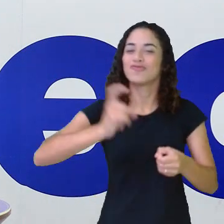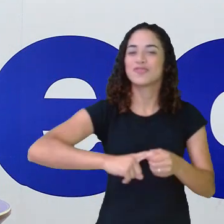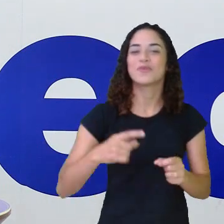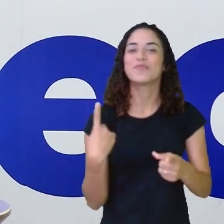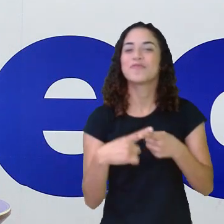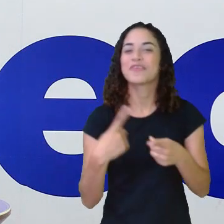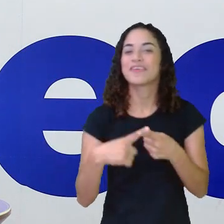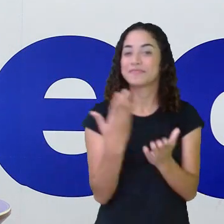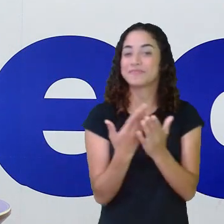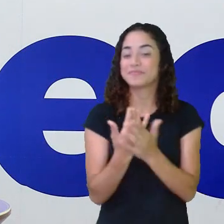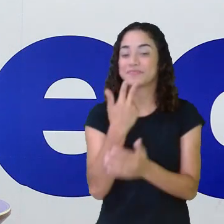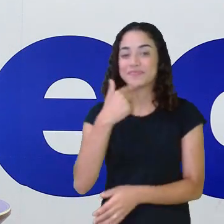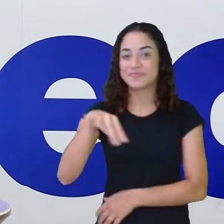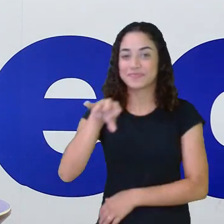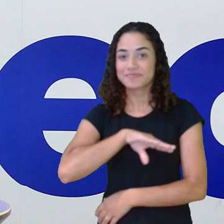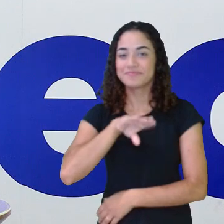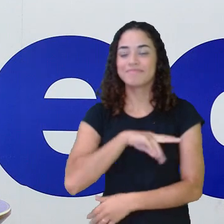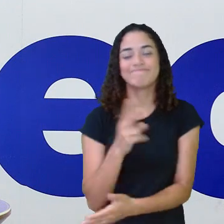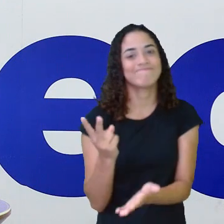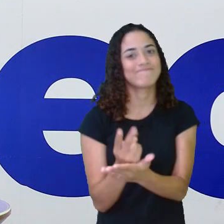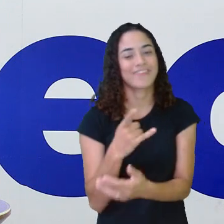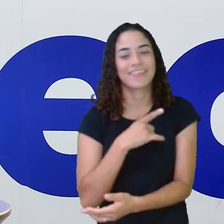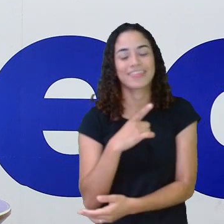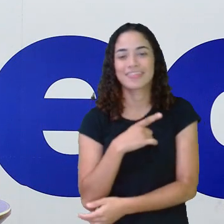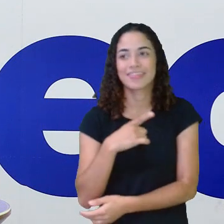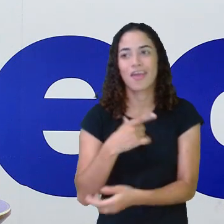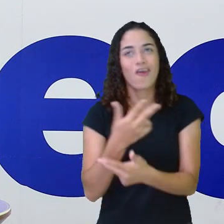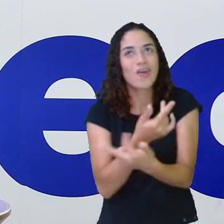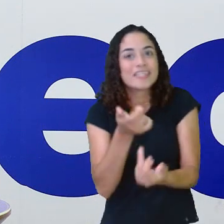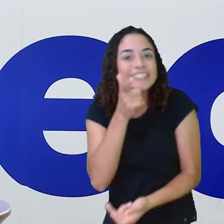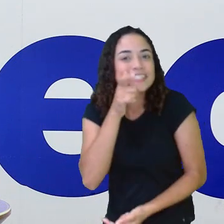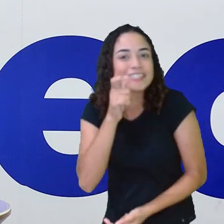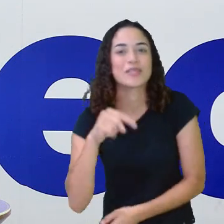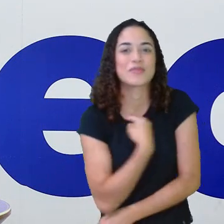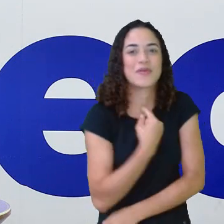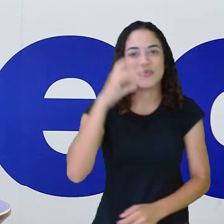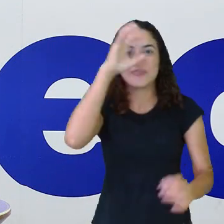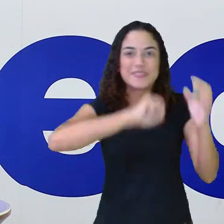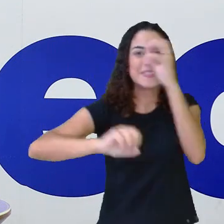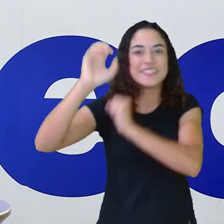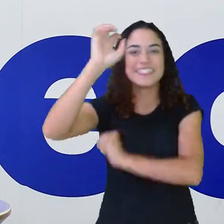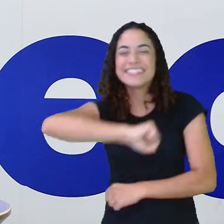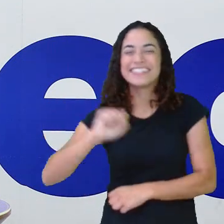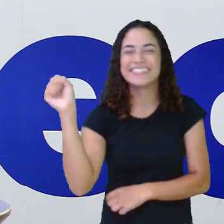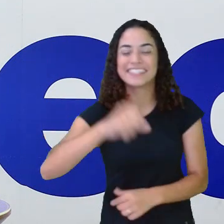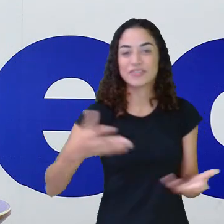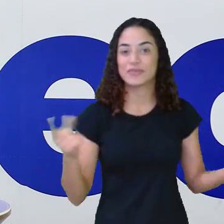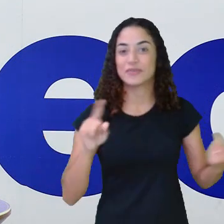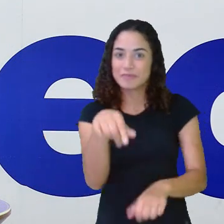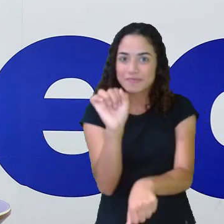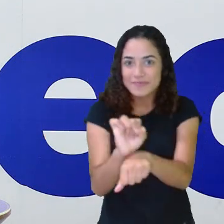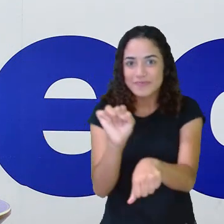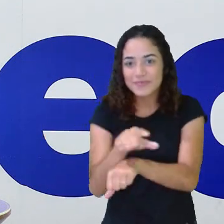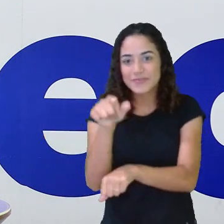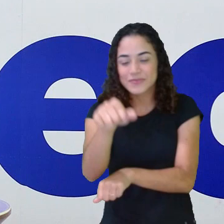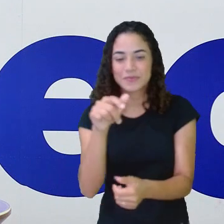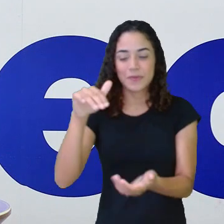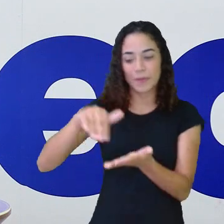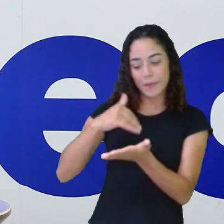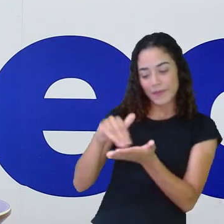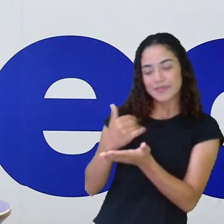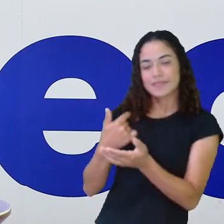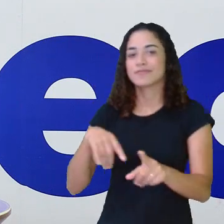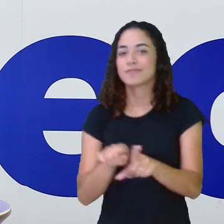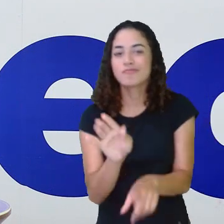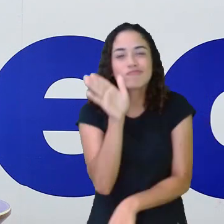porque as aulas de língua portuguesa sempre tem coisas interessantes para a gente aprender, né? Então eu estou aguardando tua mensagem e já